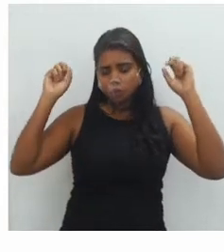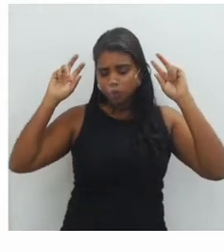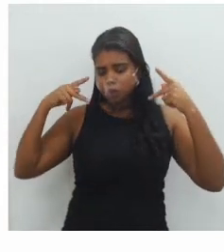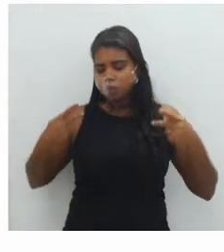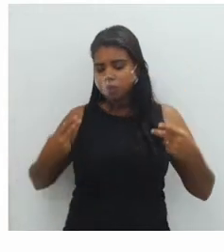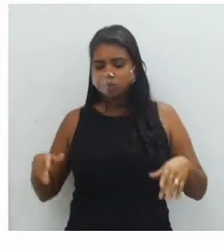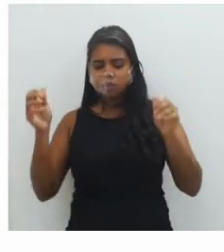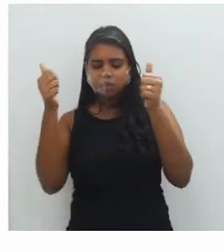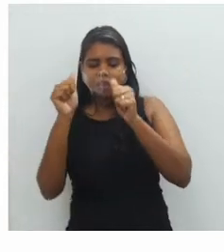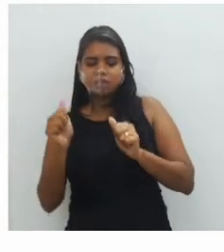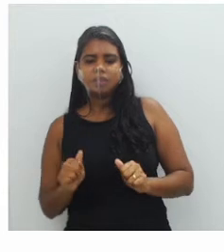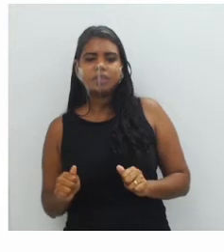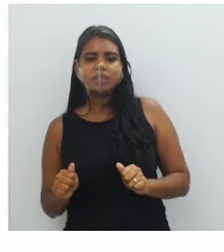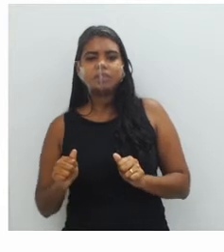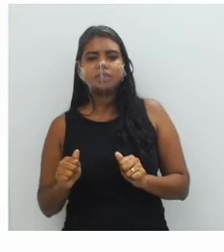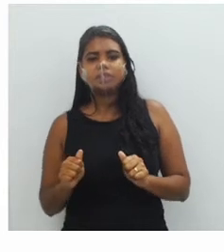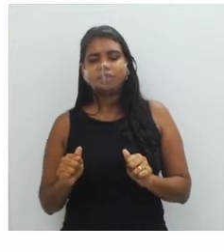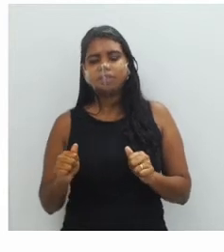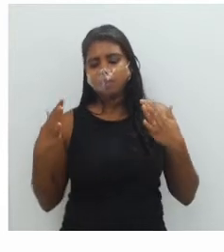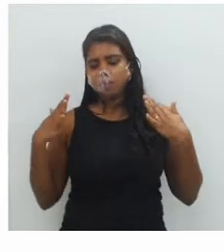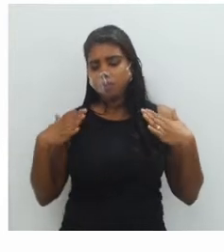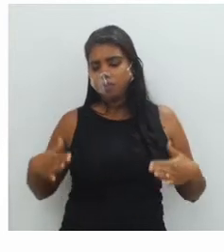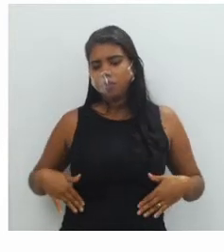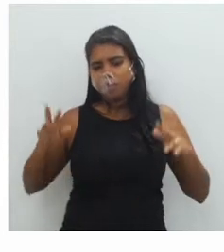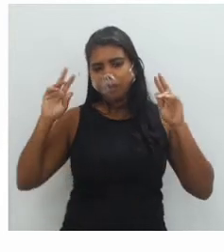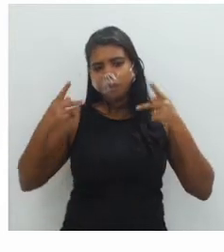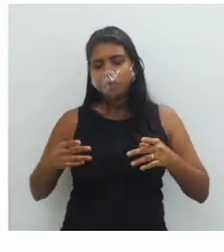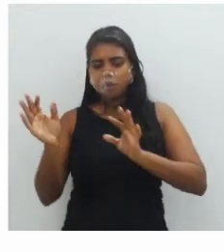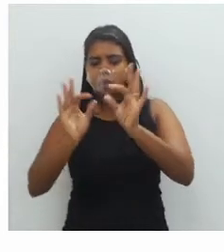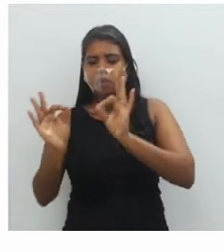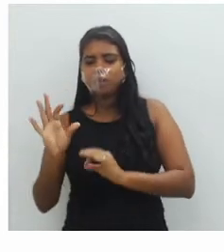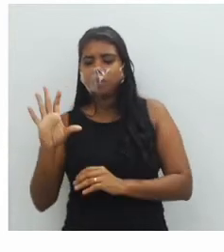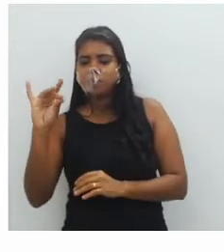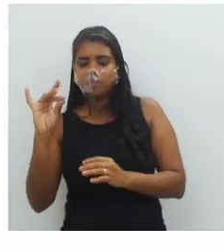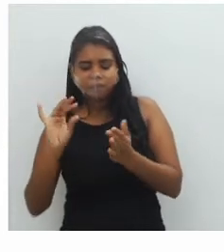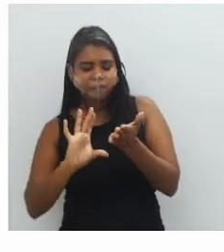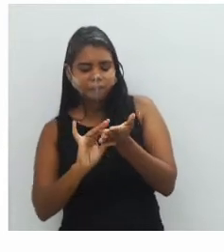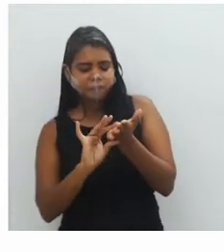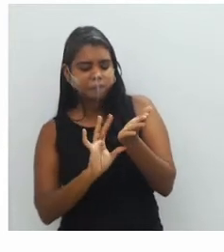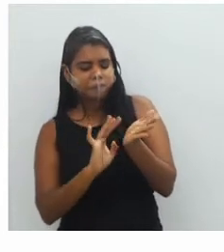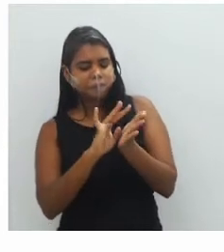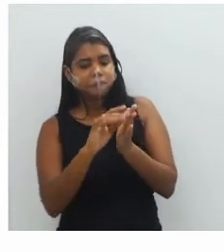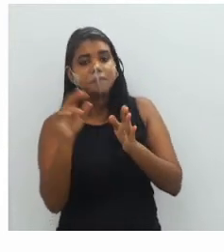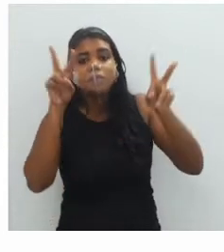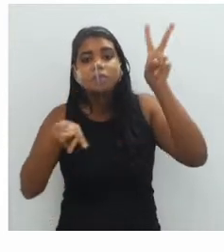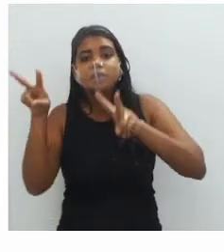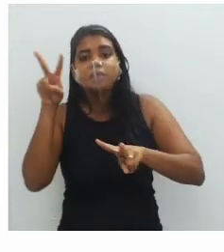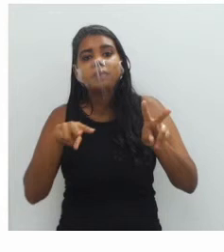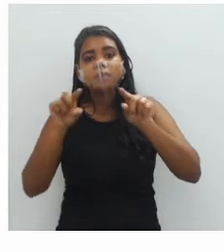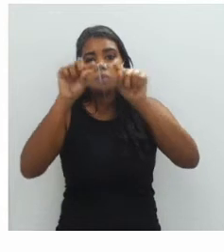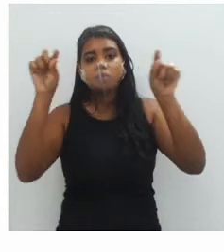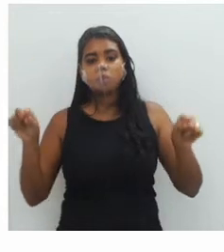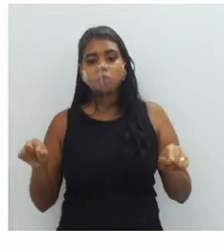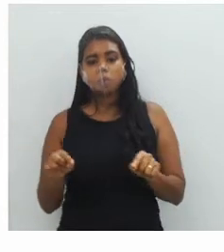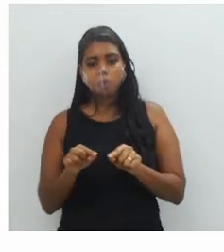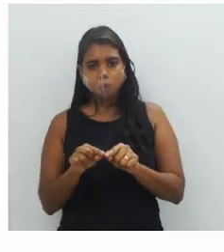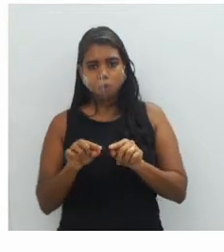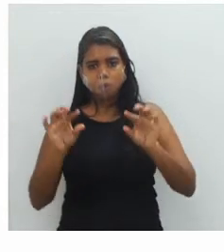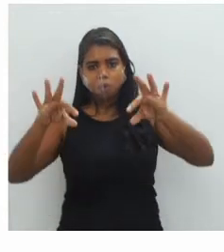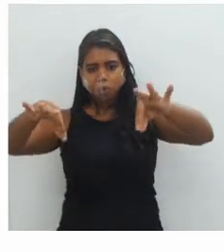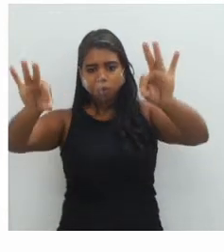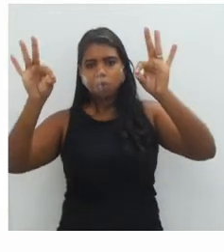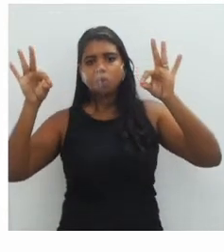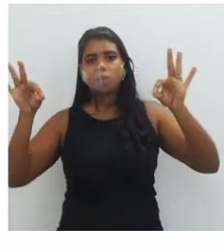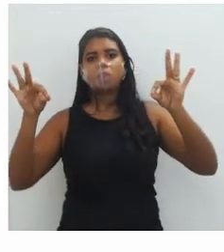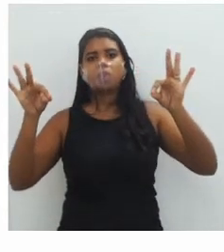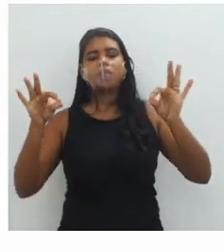perfeito. E ele faz uma colagem, organizando, fazendo uma composição visual, e organizando tudo isso numa tela que